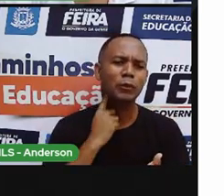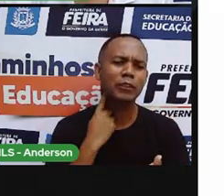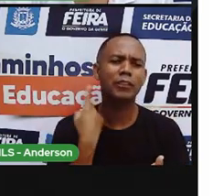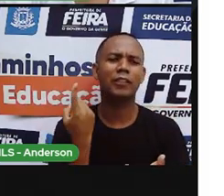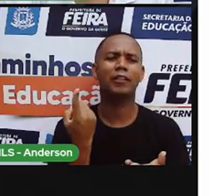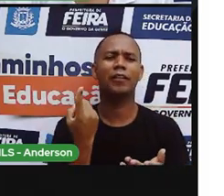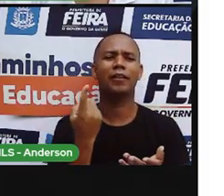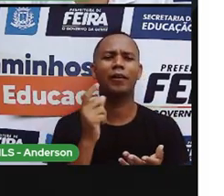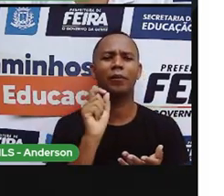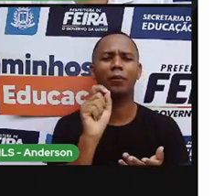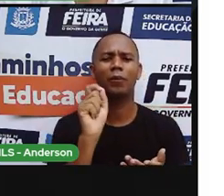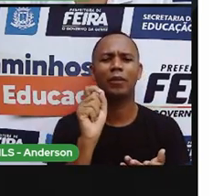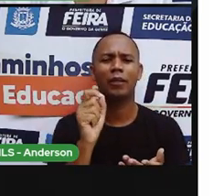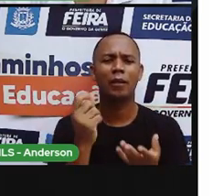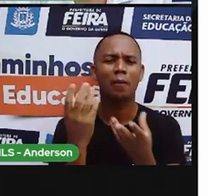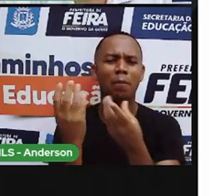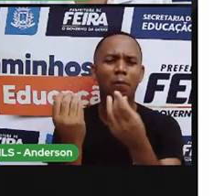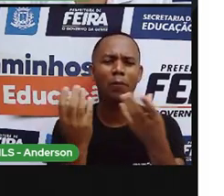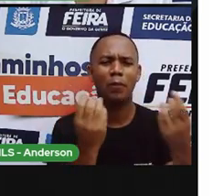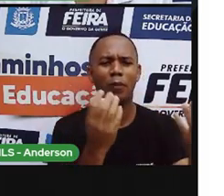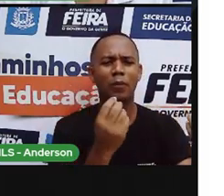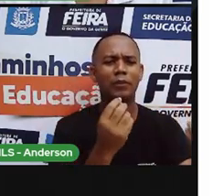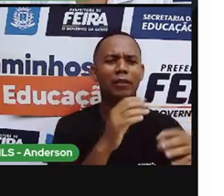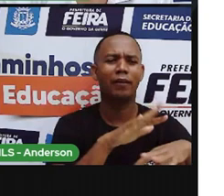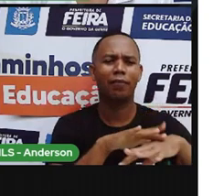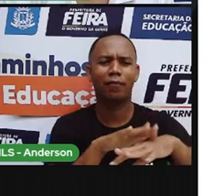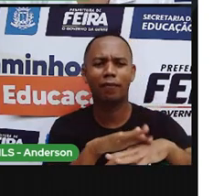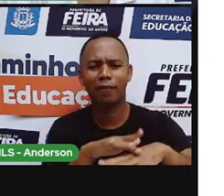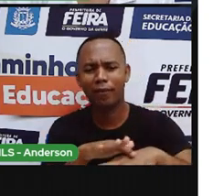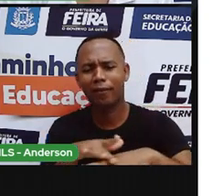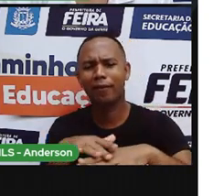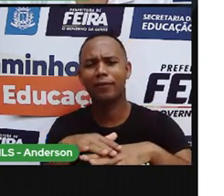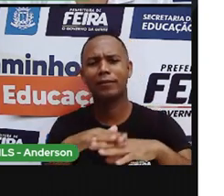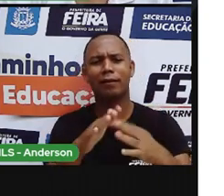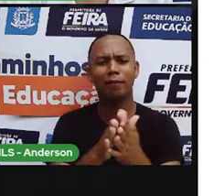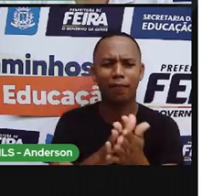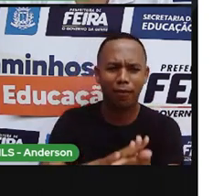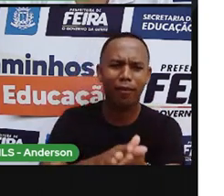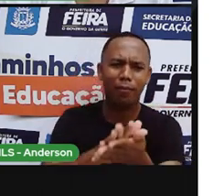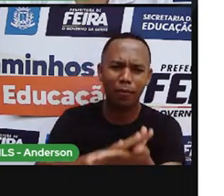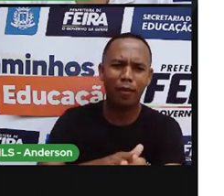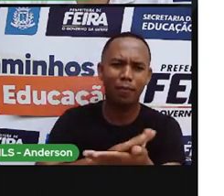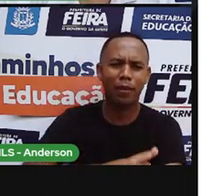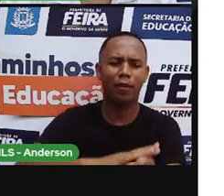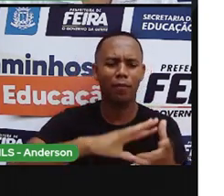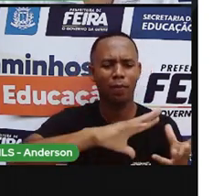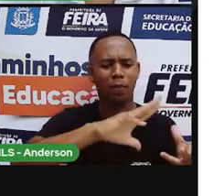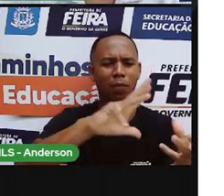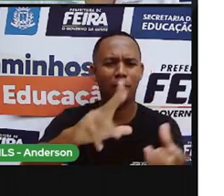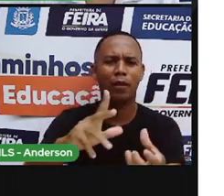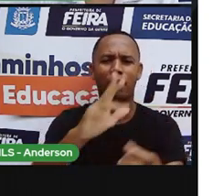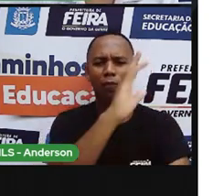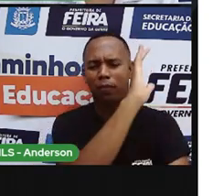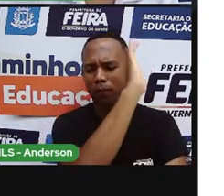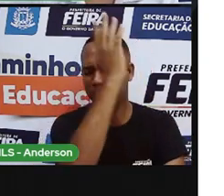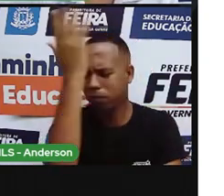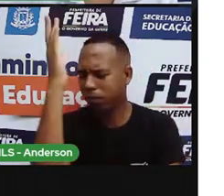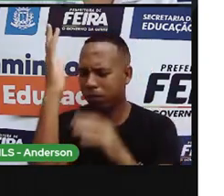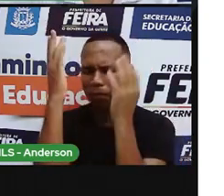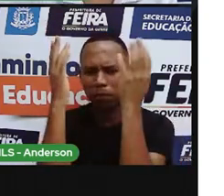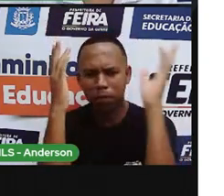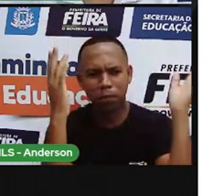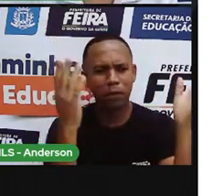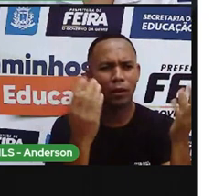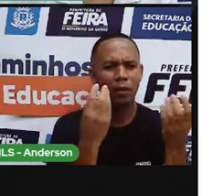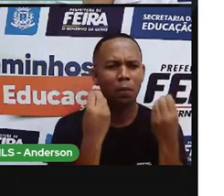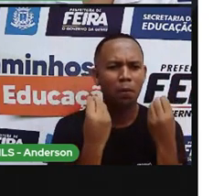ao quê? A contaminação e ou degradação do nosso meio ambiente. Quantas vezes é que a prova